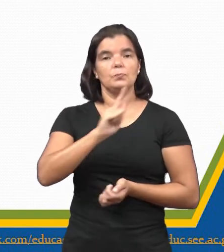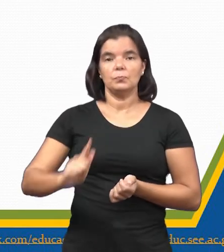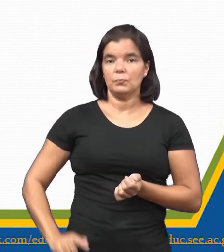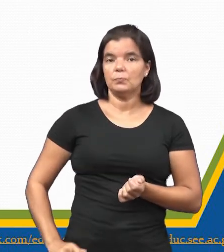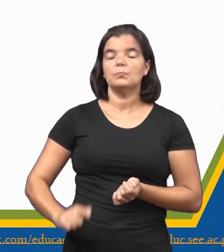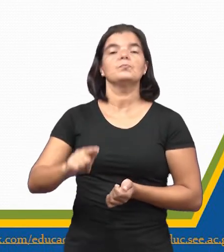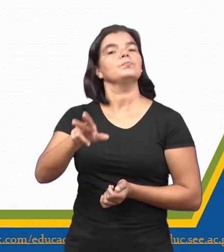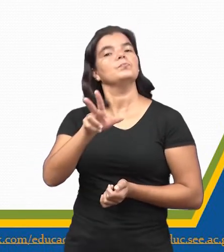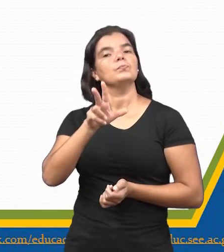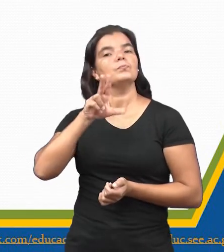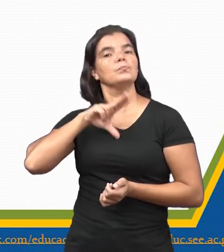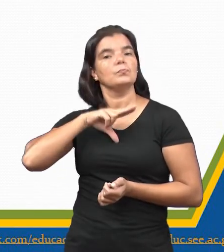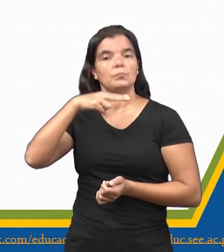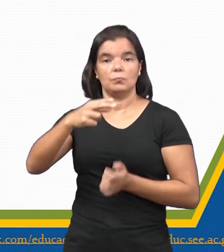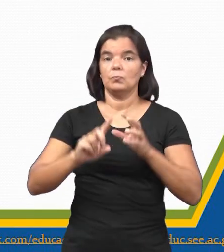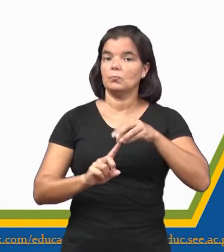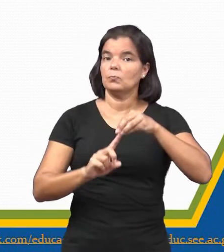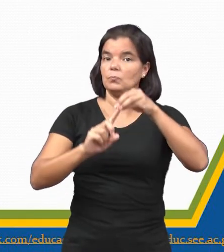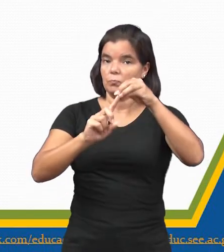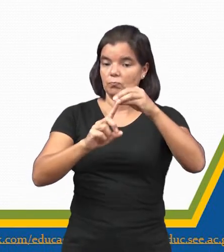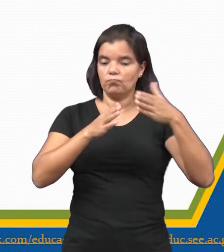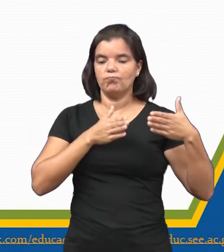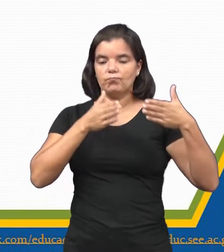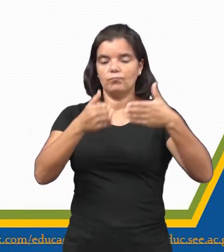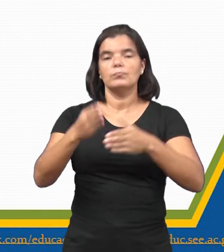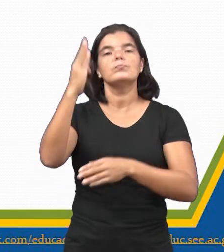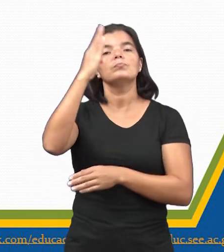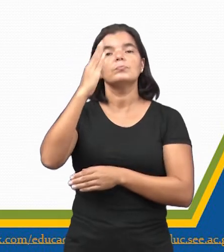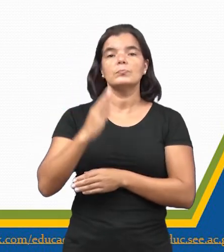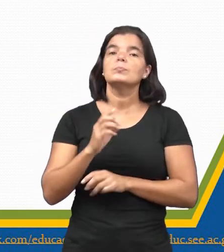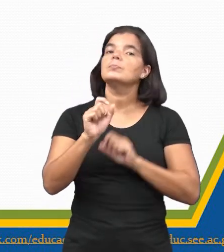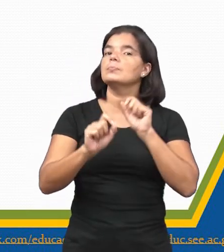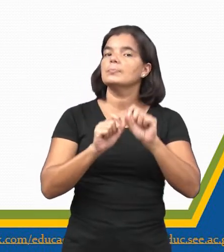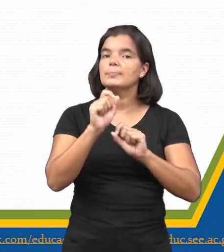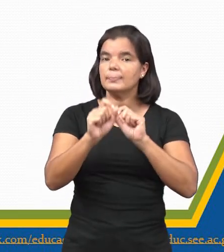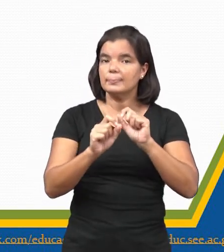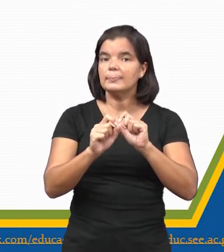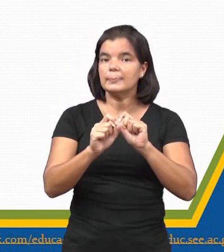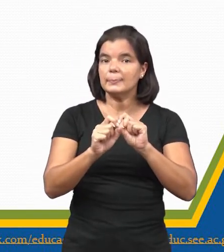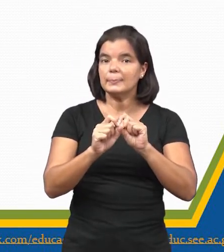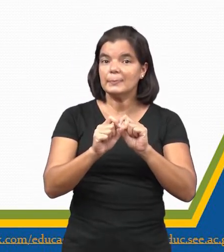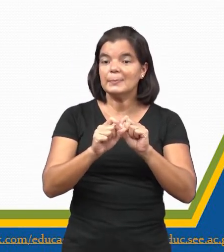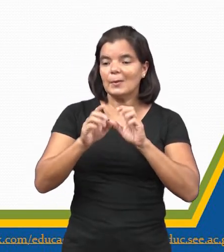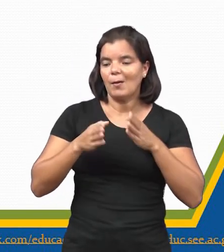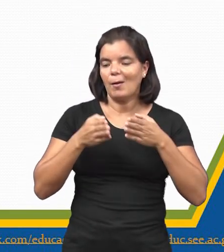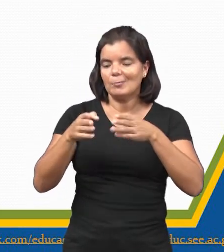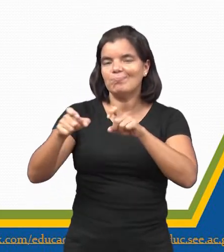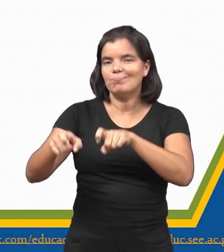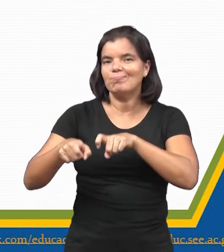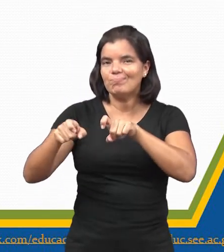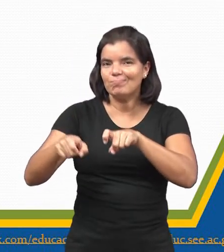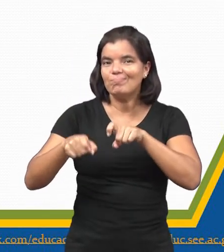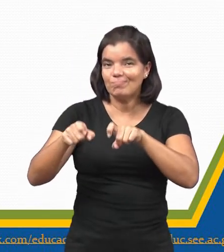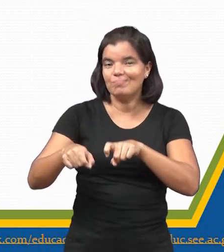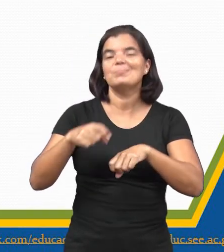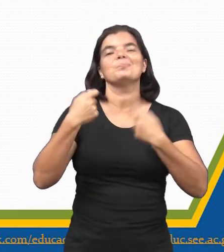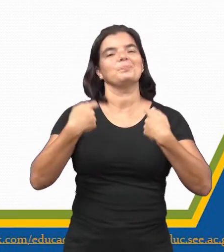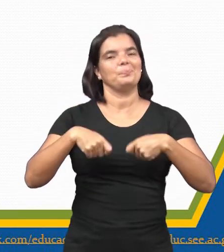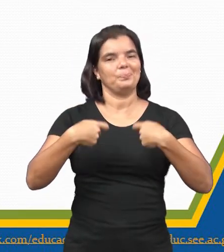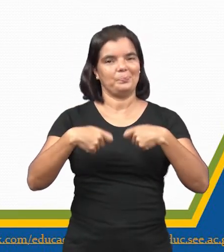português concluiu que a única forma de ocupação do Brasil seria através da colonização. Era